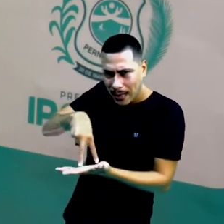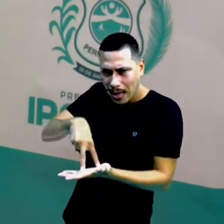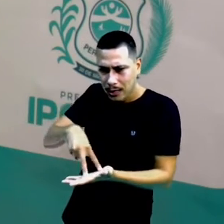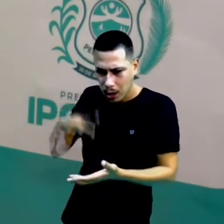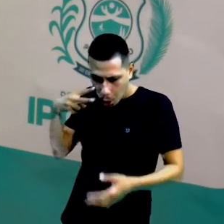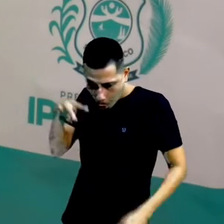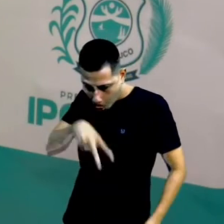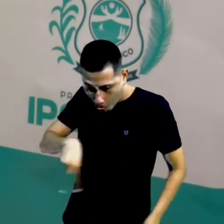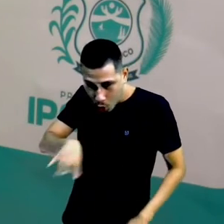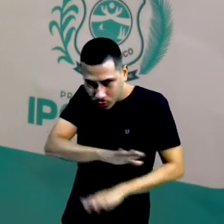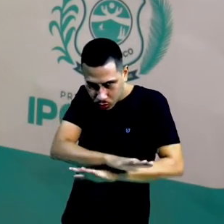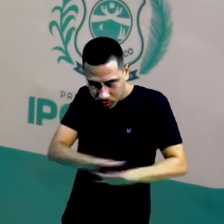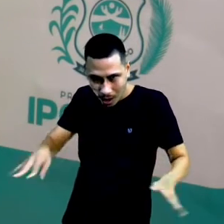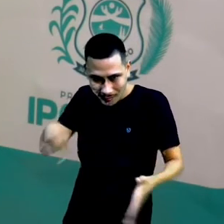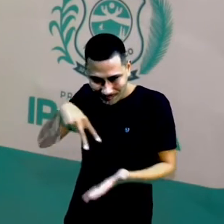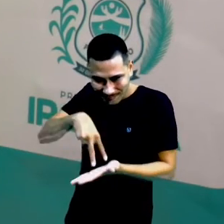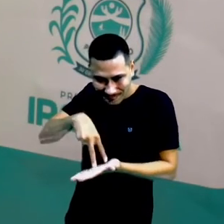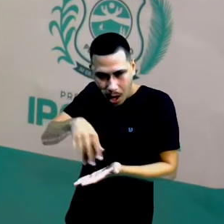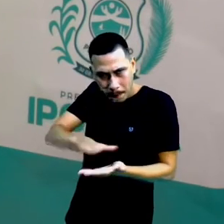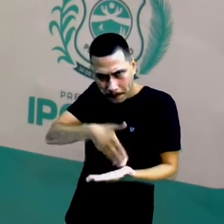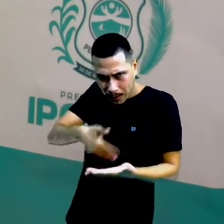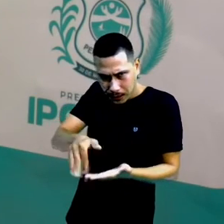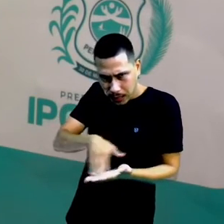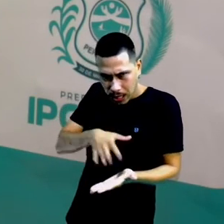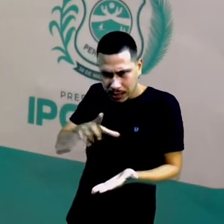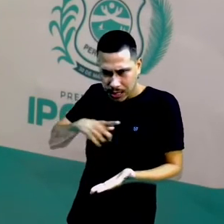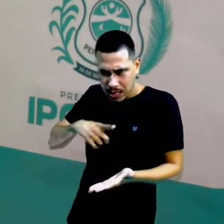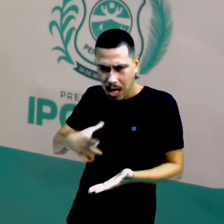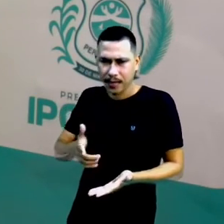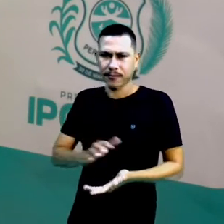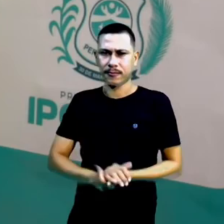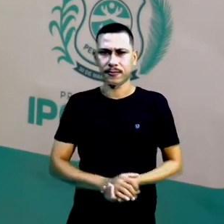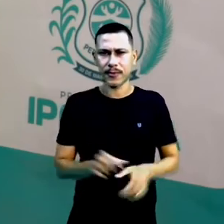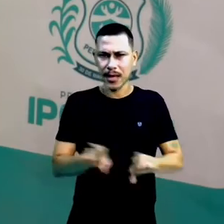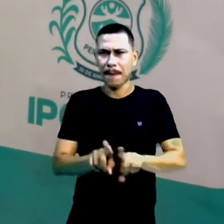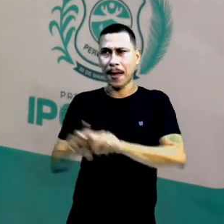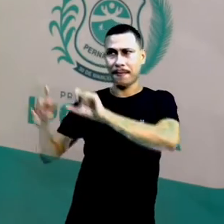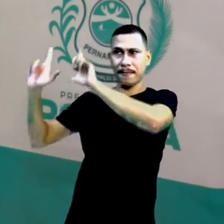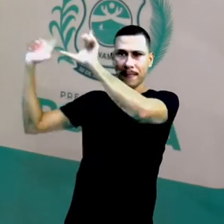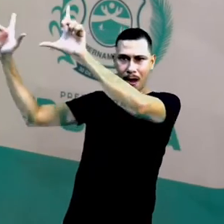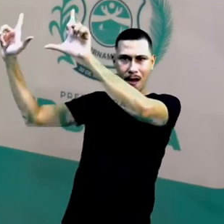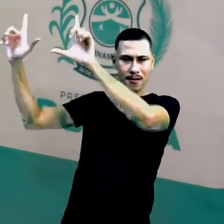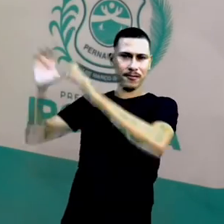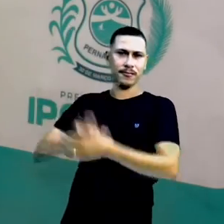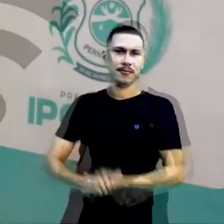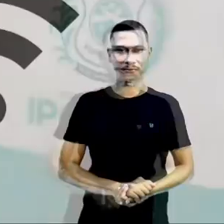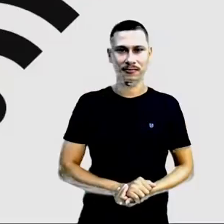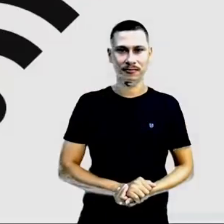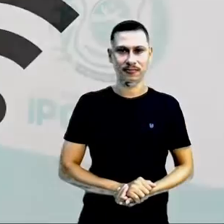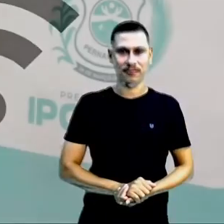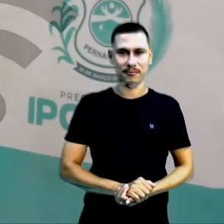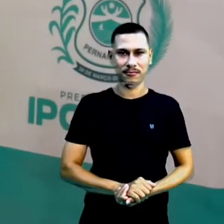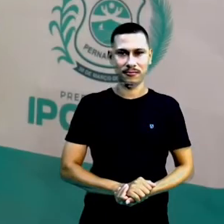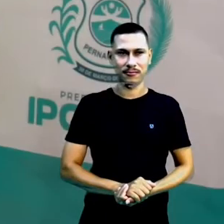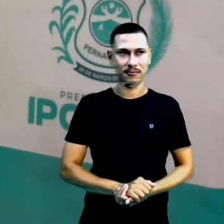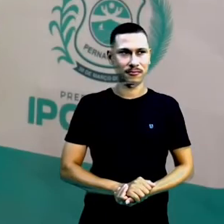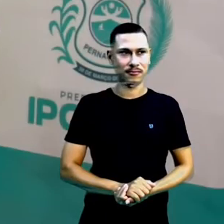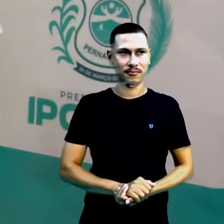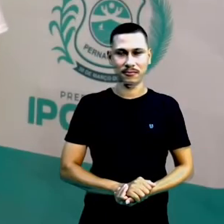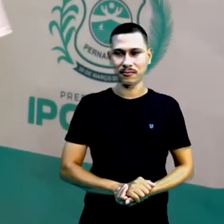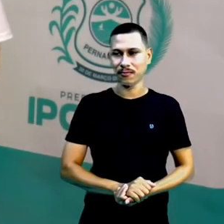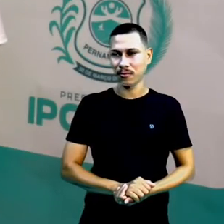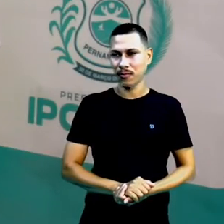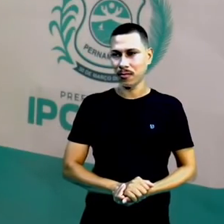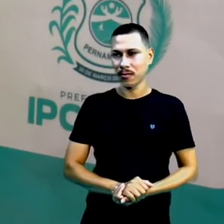chão, assim, que é pinta e de lado tem a placa, não isso? Então, vamos lá. Como podemos